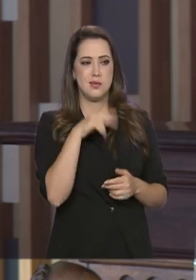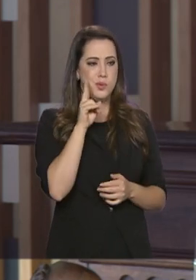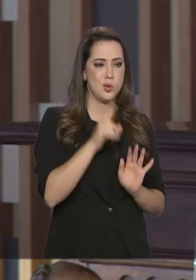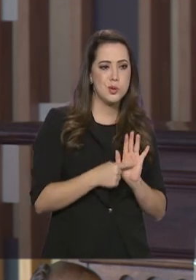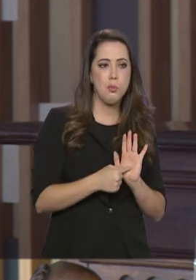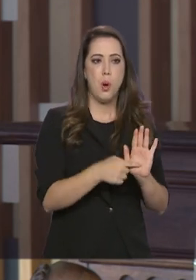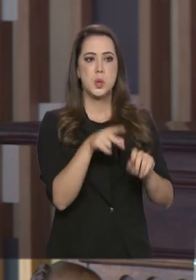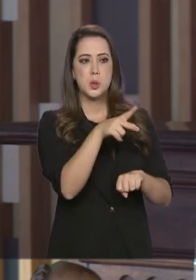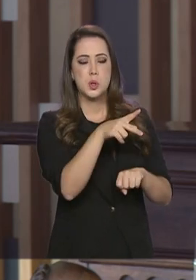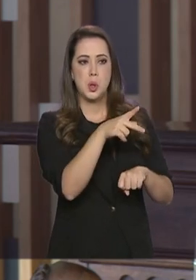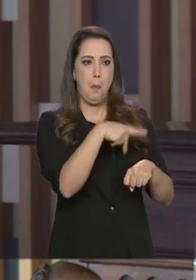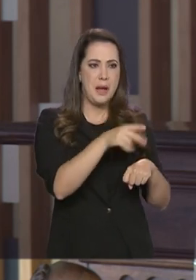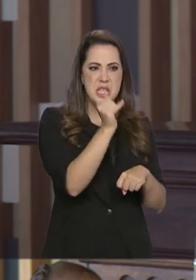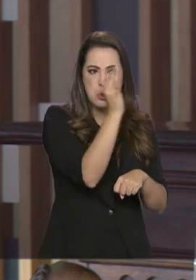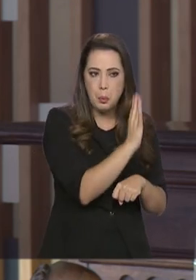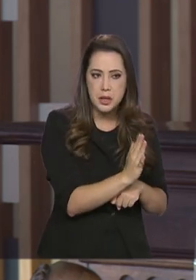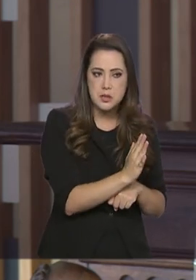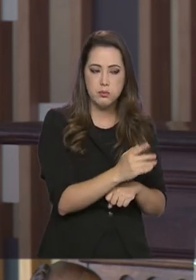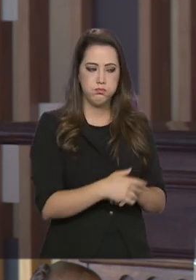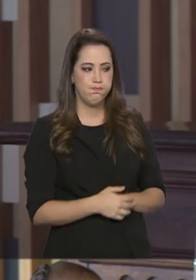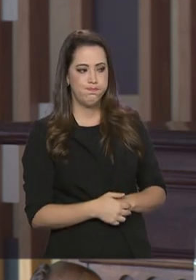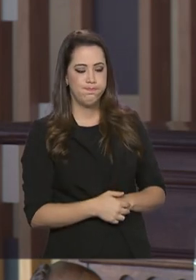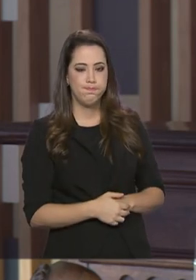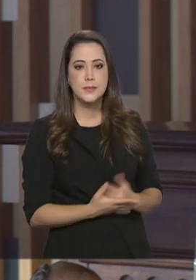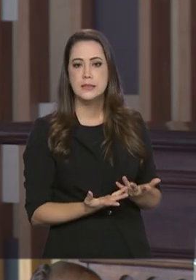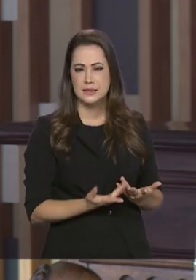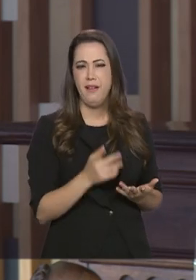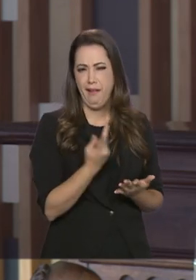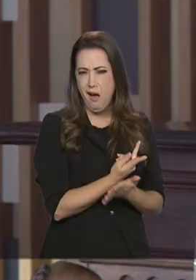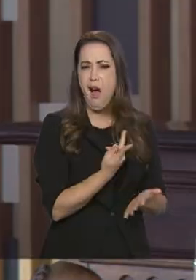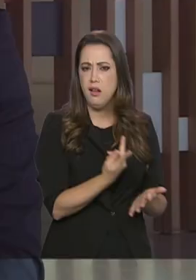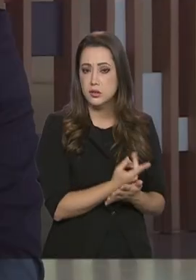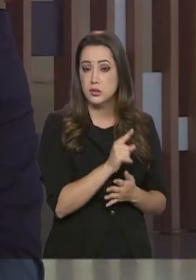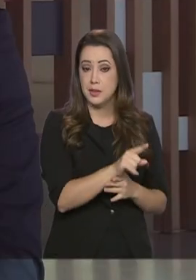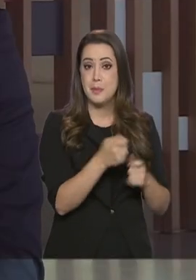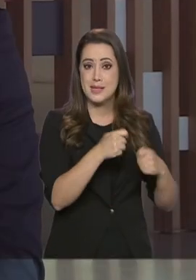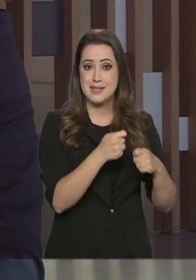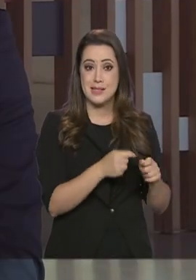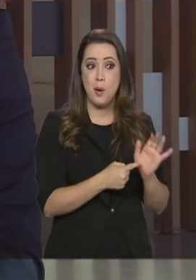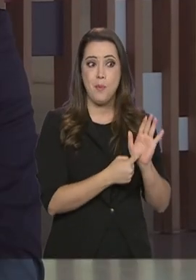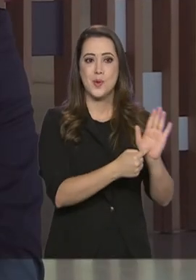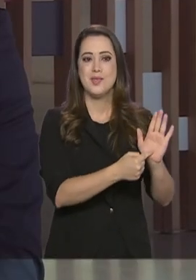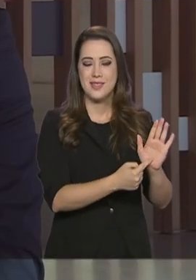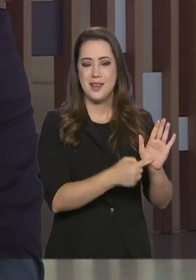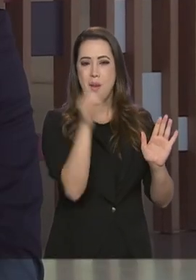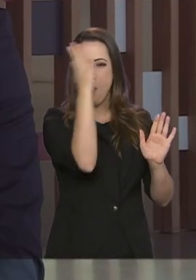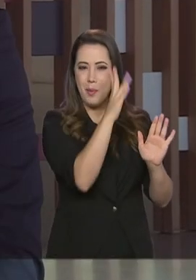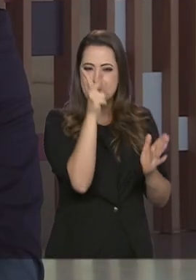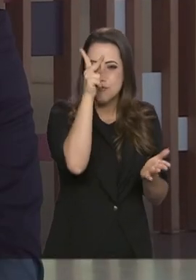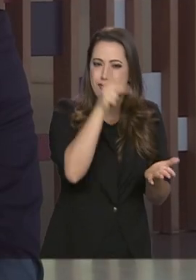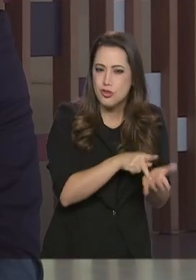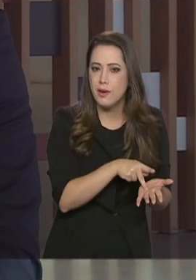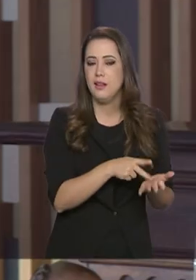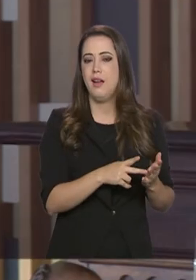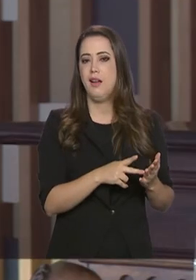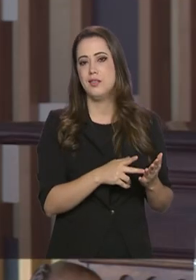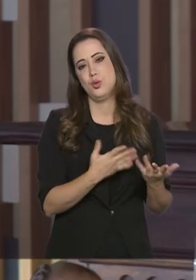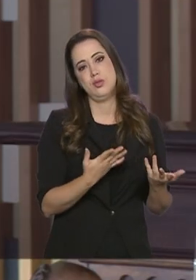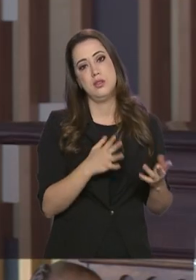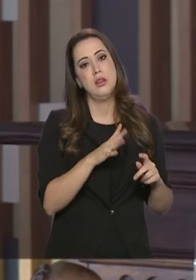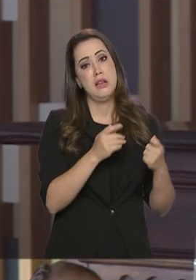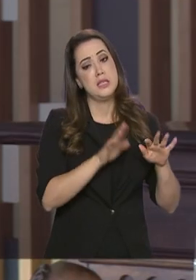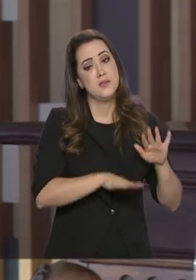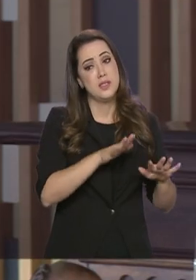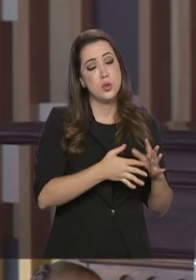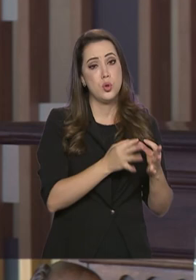distorcida do Brasil. Nós queríamos, simplesmente, mostrar lá fora a realidade do Brasil. E, por mais que você possa fazer isso à distância, né?